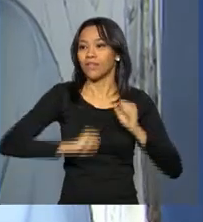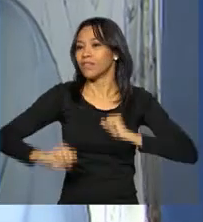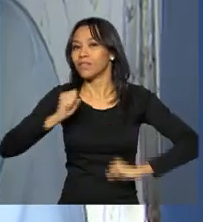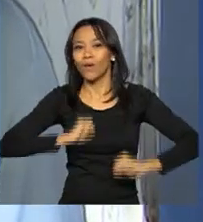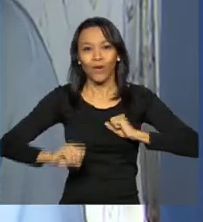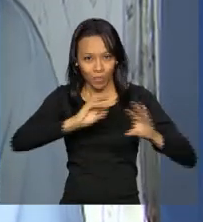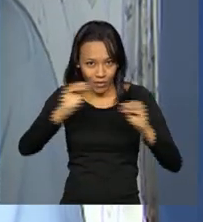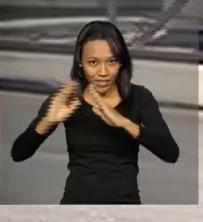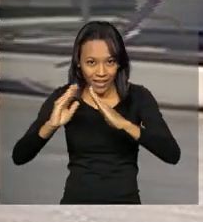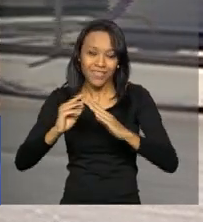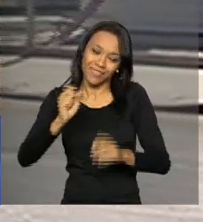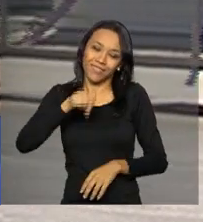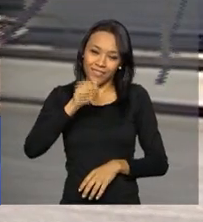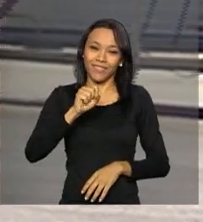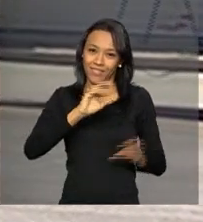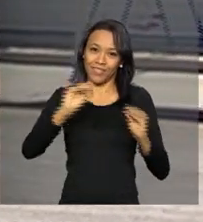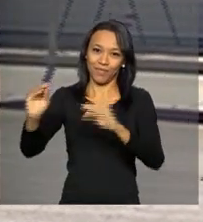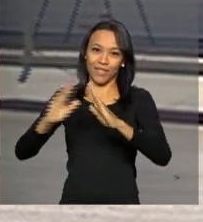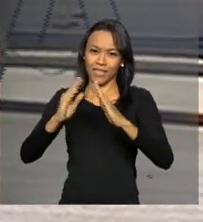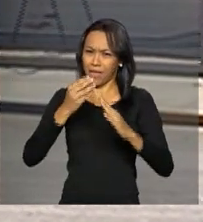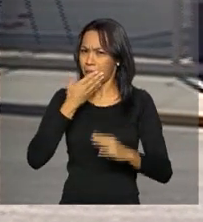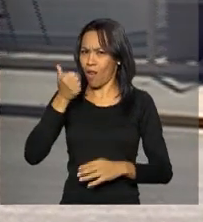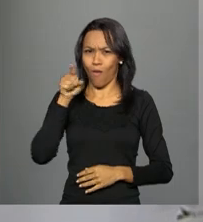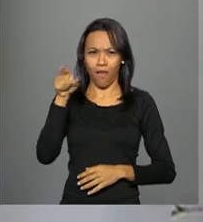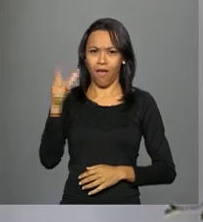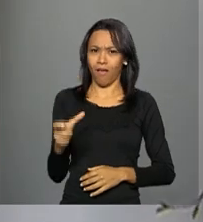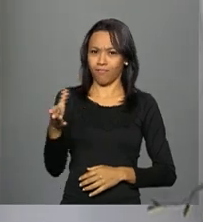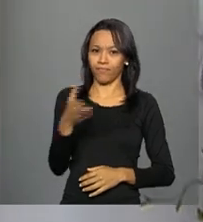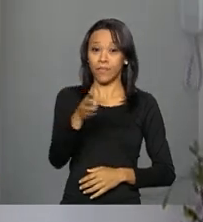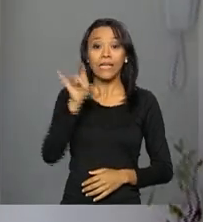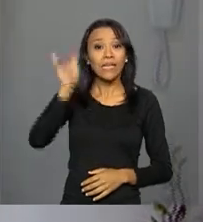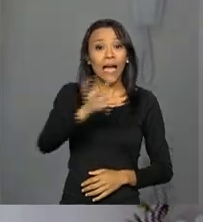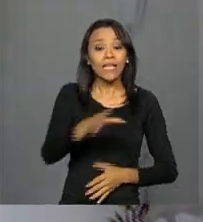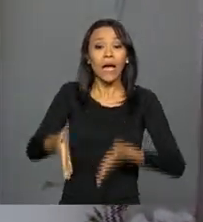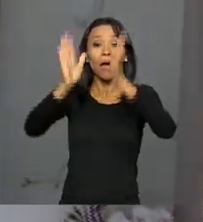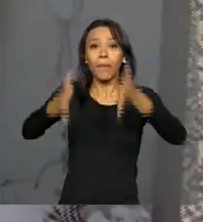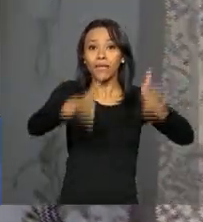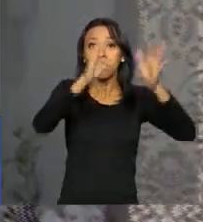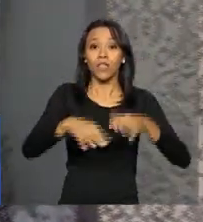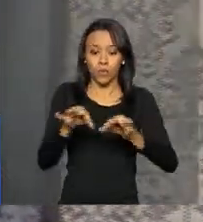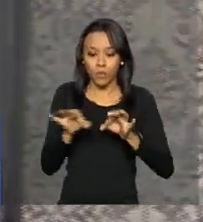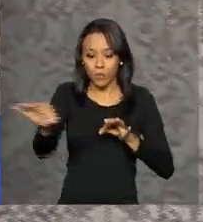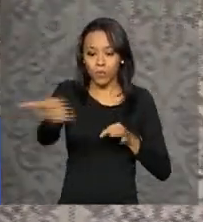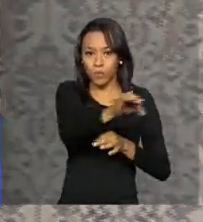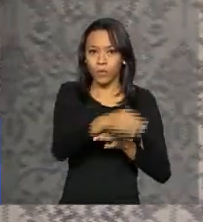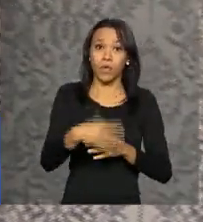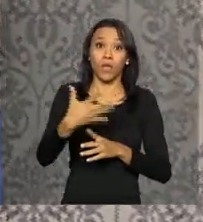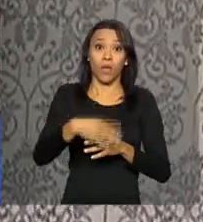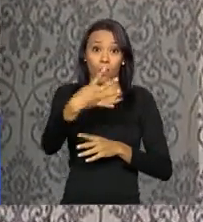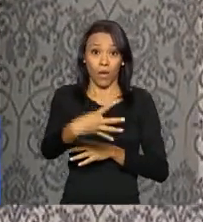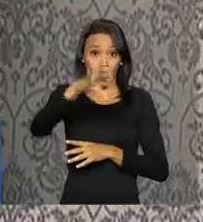para mudar? Ah, bastante ansiosos, porque lá é bem mais melhor. Cada apartamento tem 49 metros quadrados de área